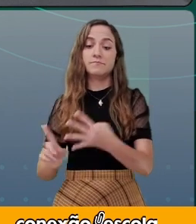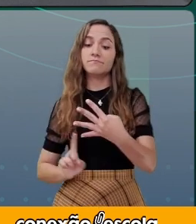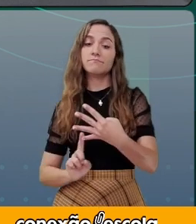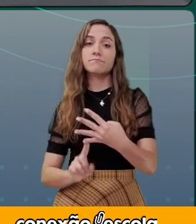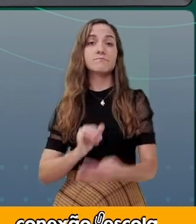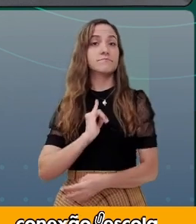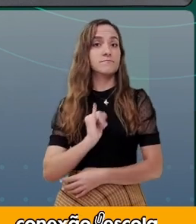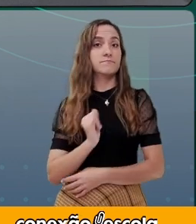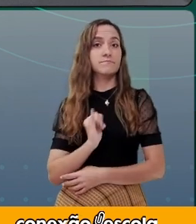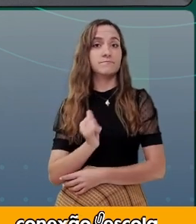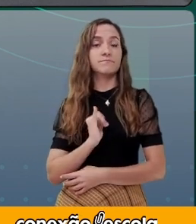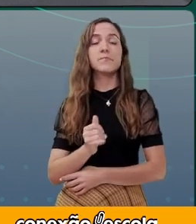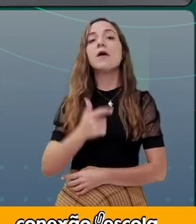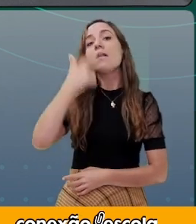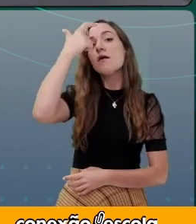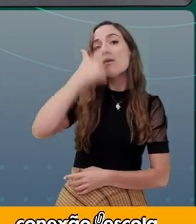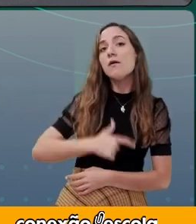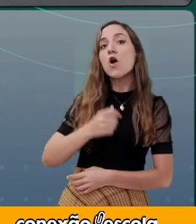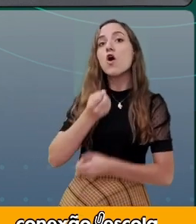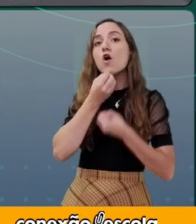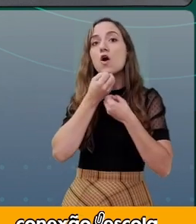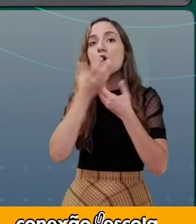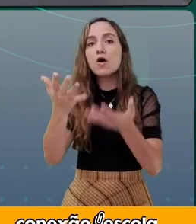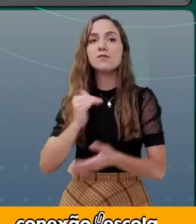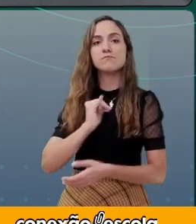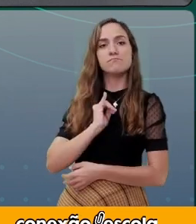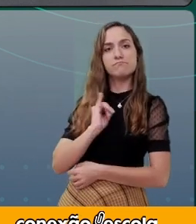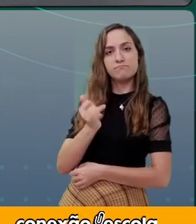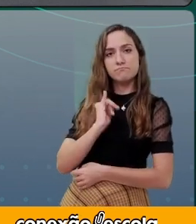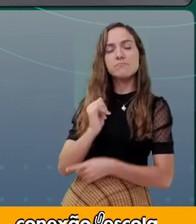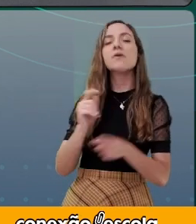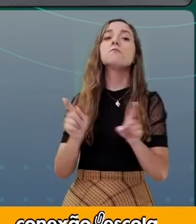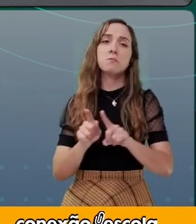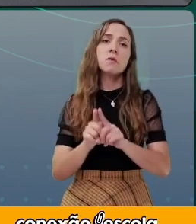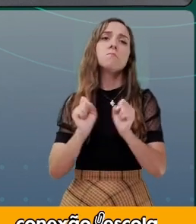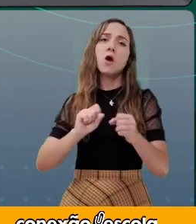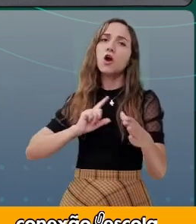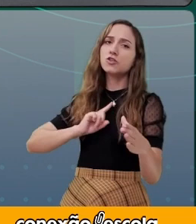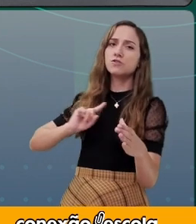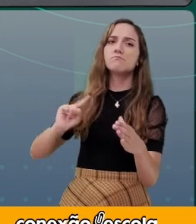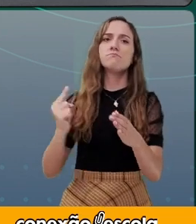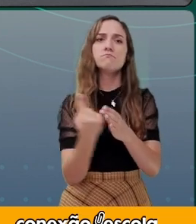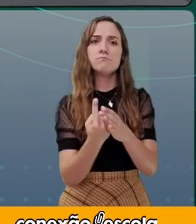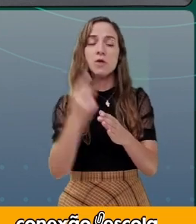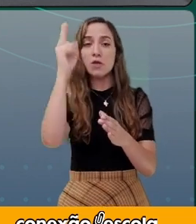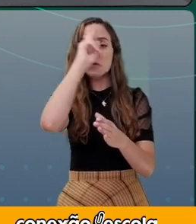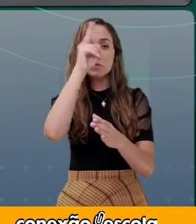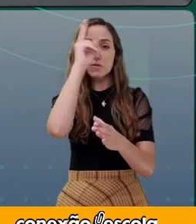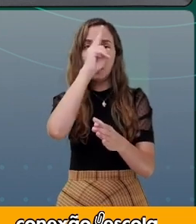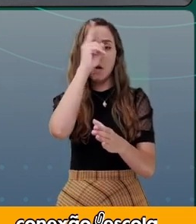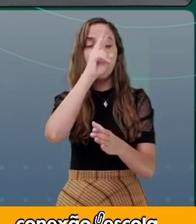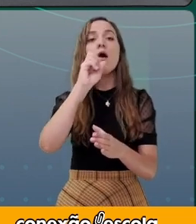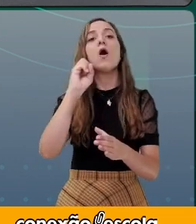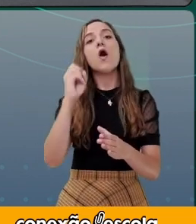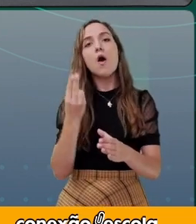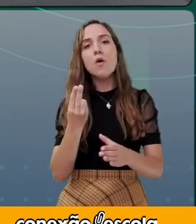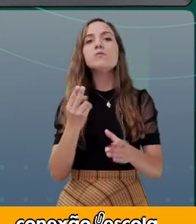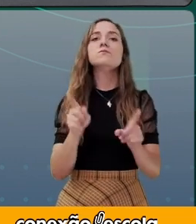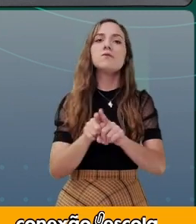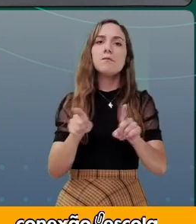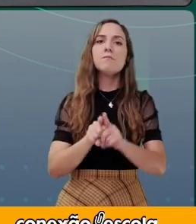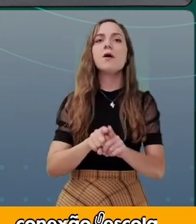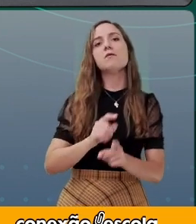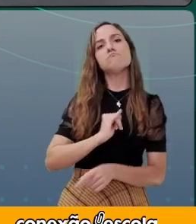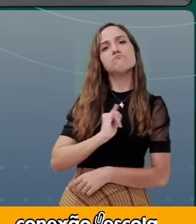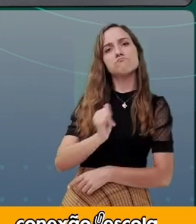Narrador. Quem conta a história e também participa dela, ou quem conta a história,